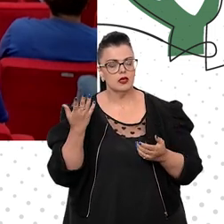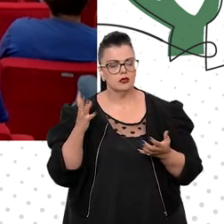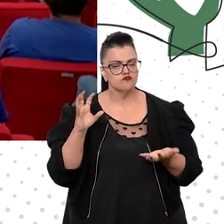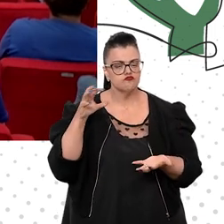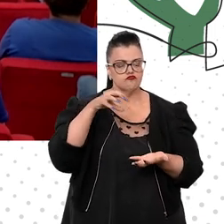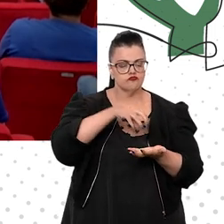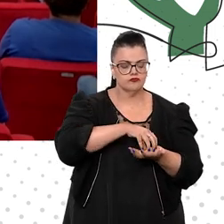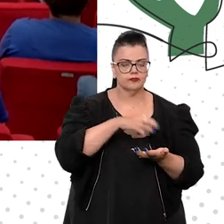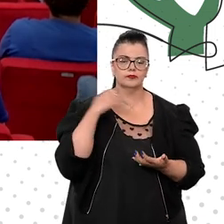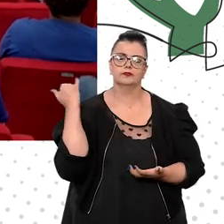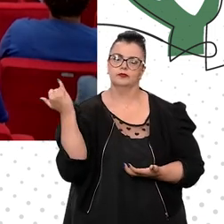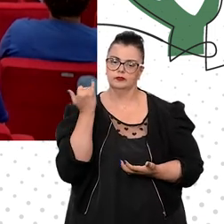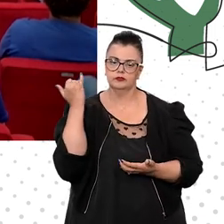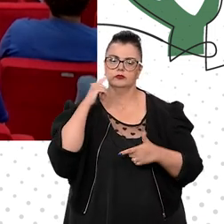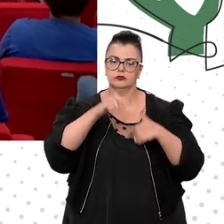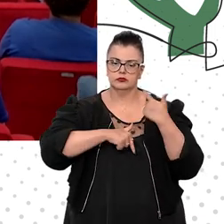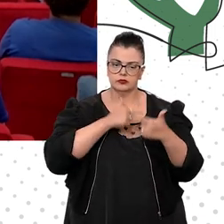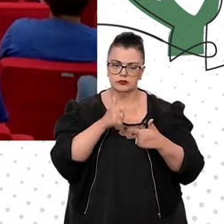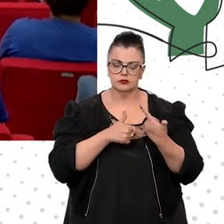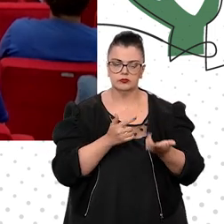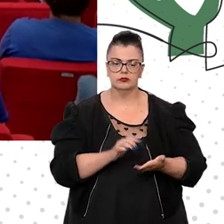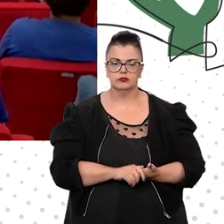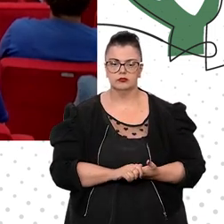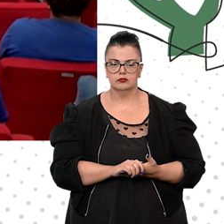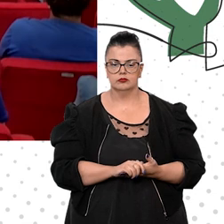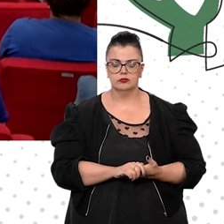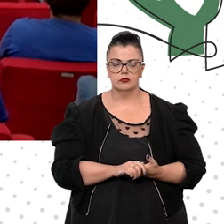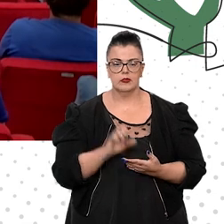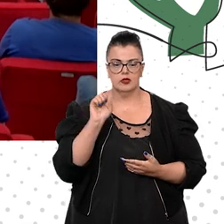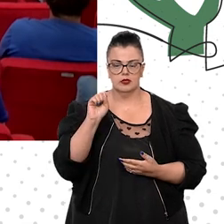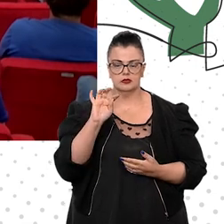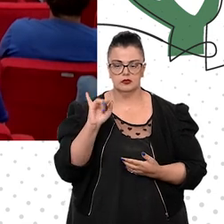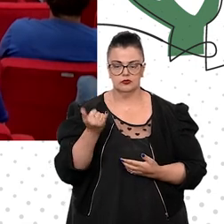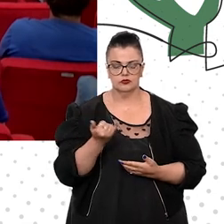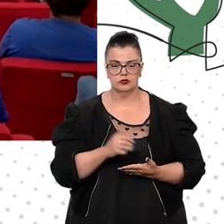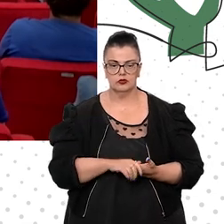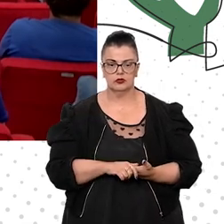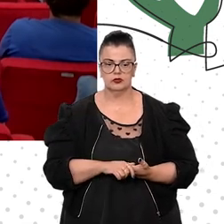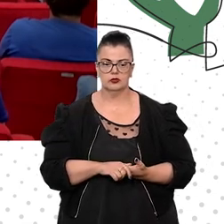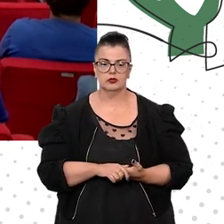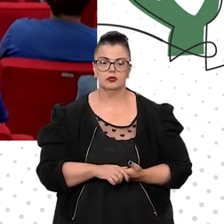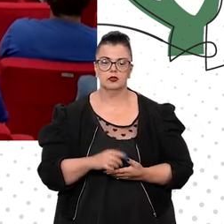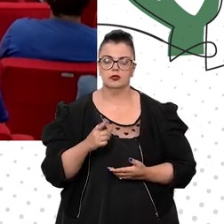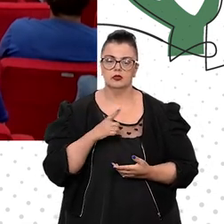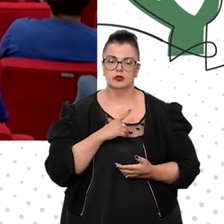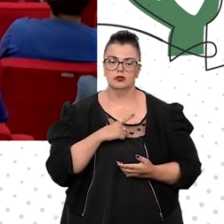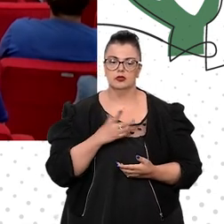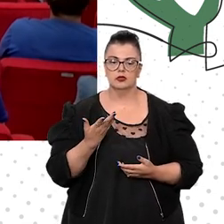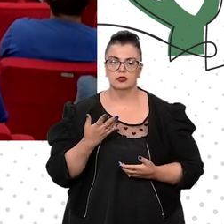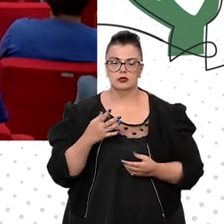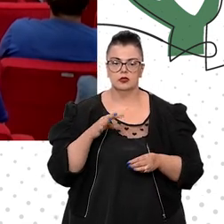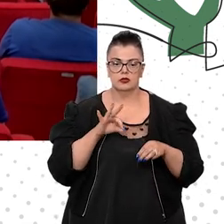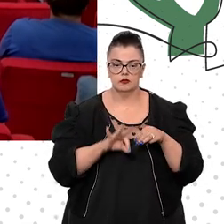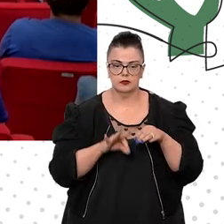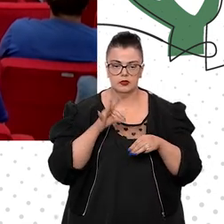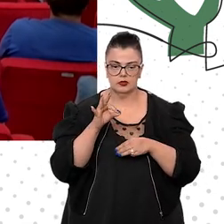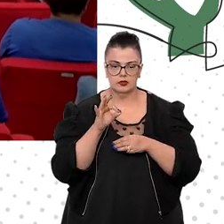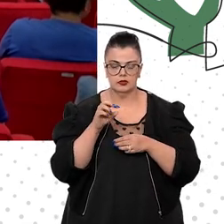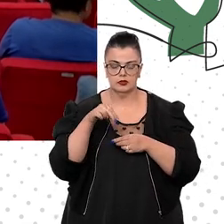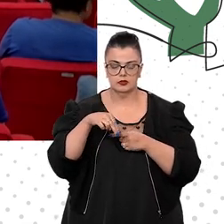desse trabalho. E, no STJ, nós tivemos, até recentemente, a ministra Nancy Andrick,